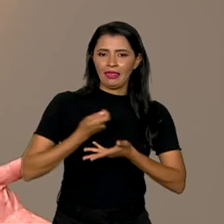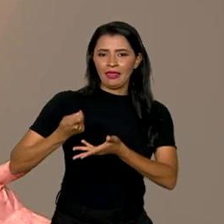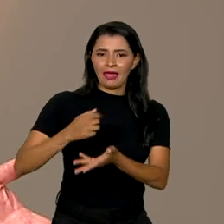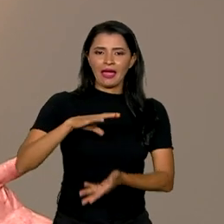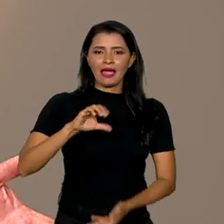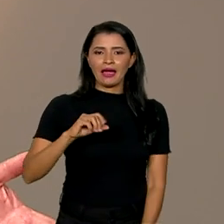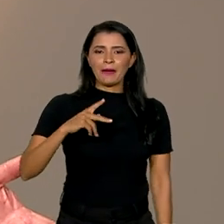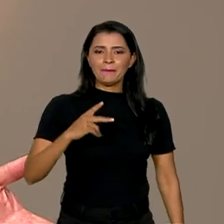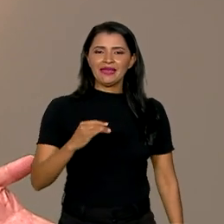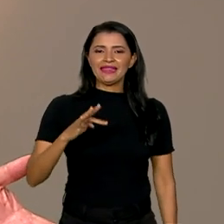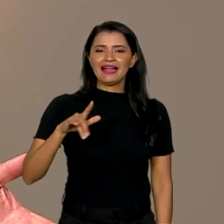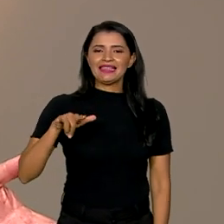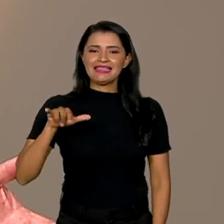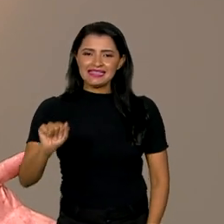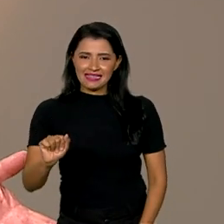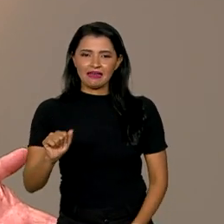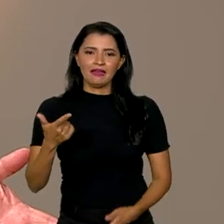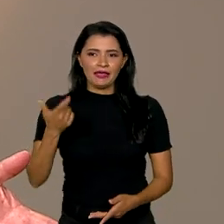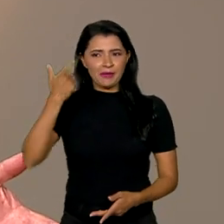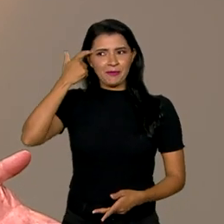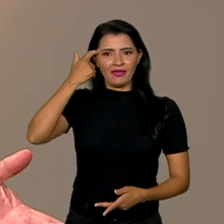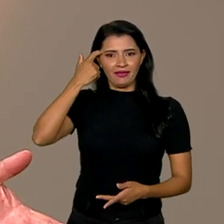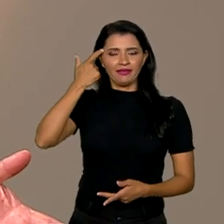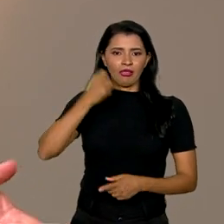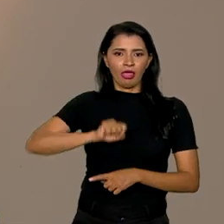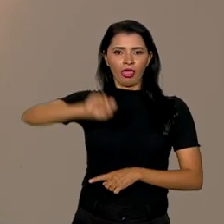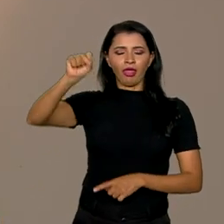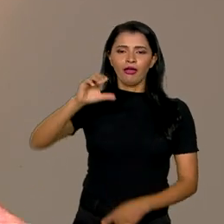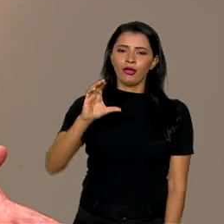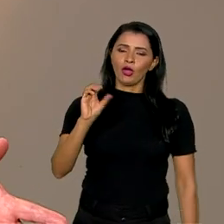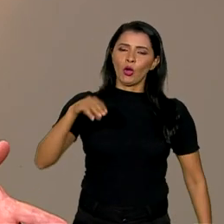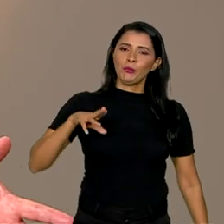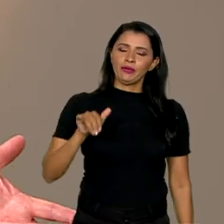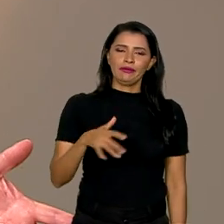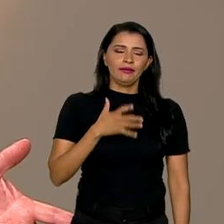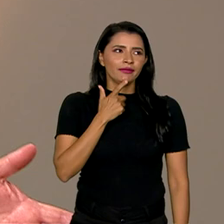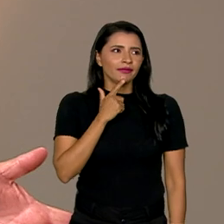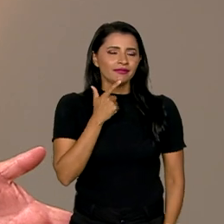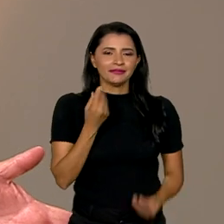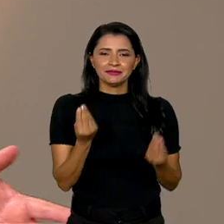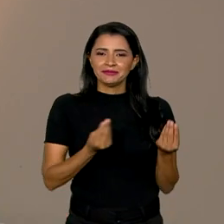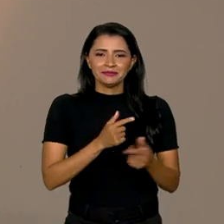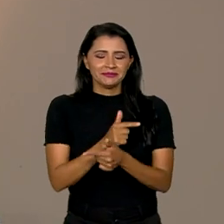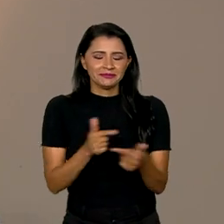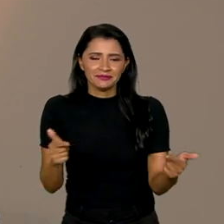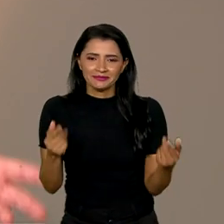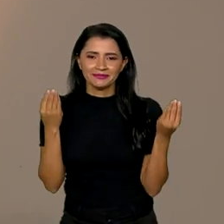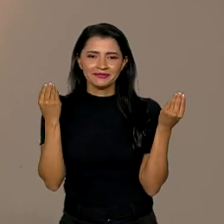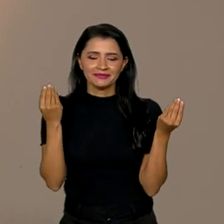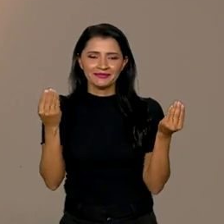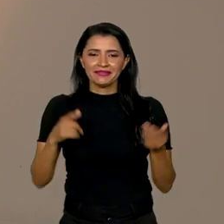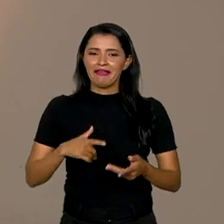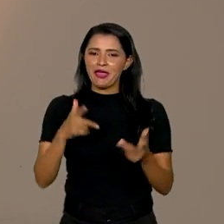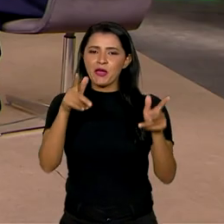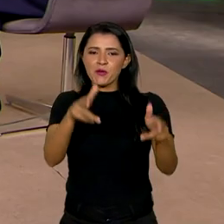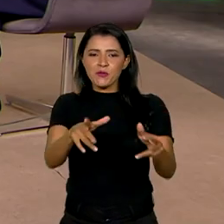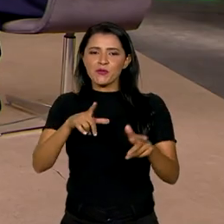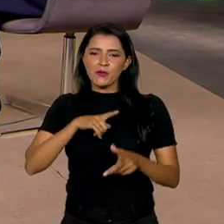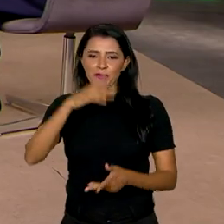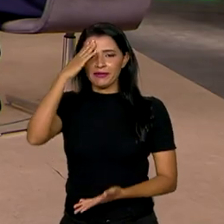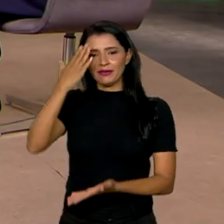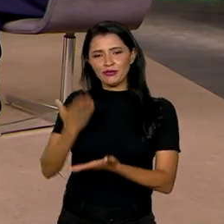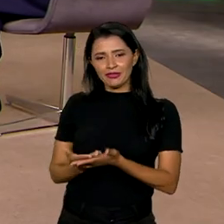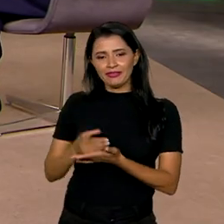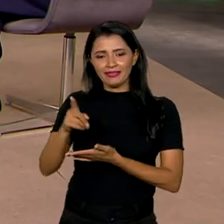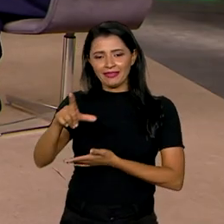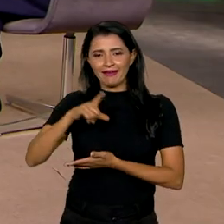quer dizer, se alguém acha que existe comunismo no Brasil, ou que tem risco, deve ser a mesma coisa que acreditar